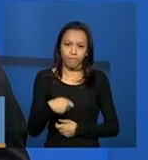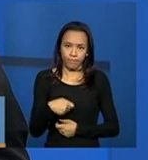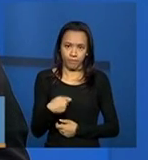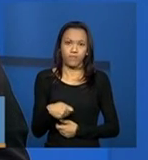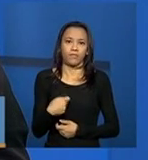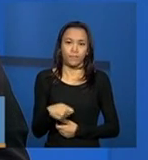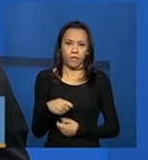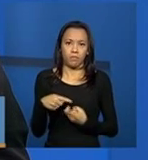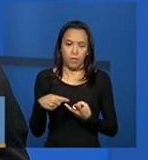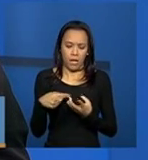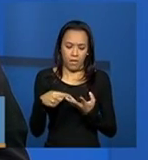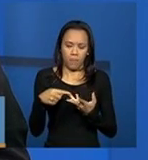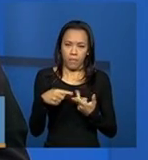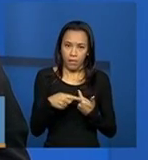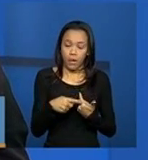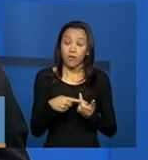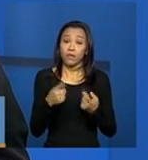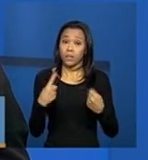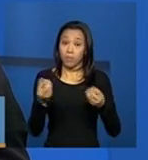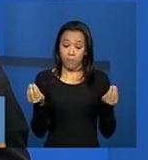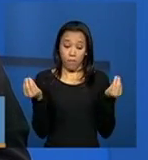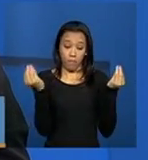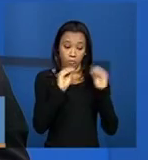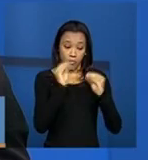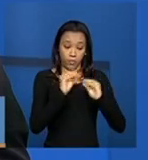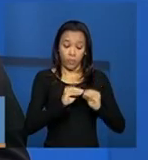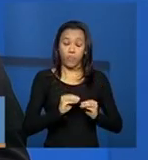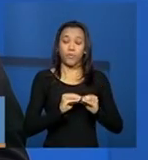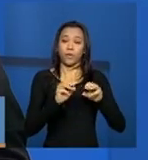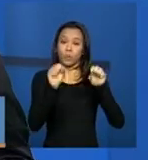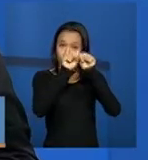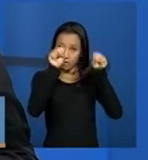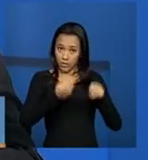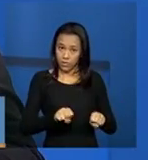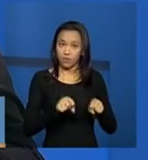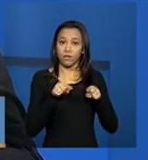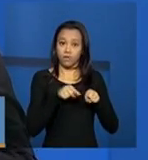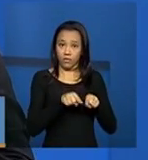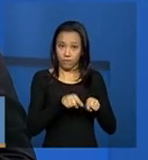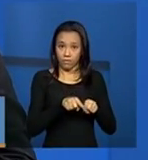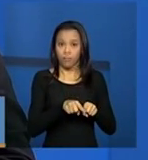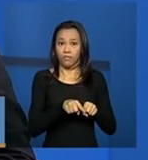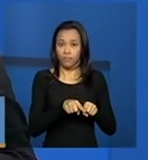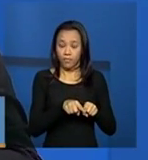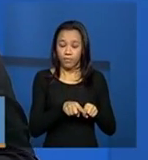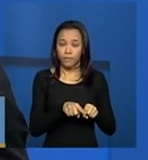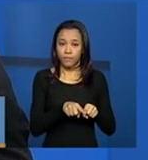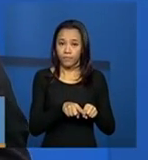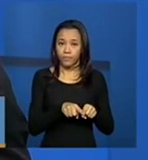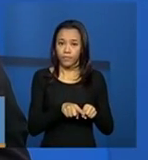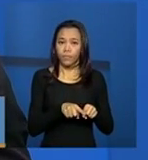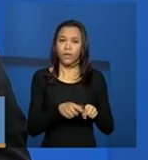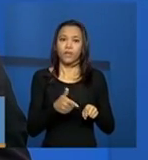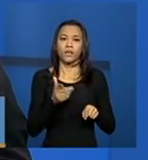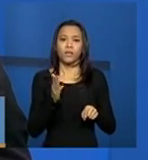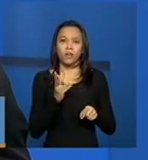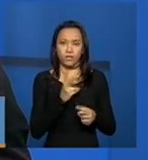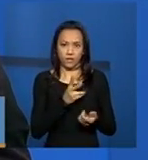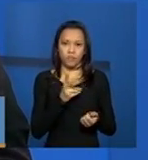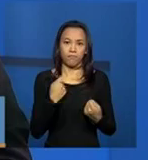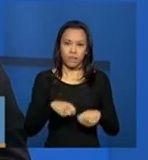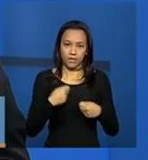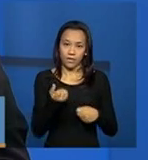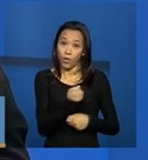itens e colocar no sistema. Infelizmente, da forma que foi feito, tem que